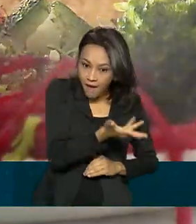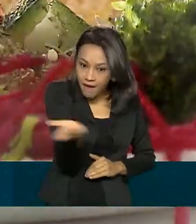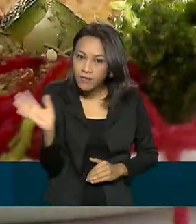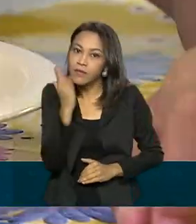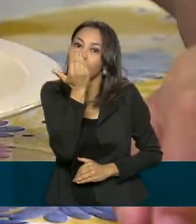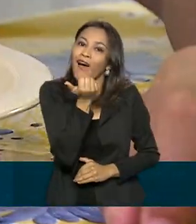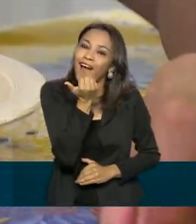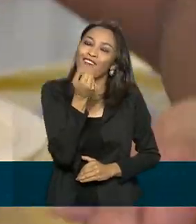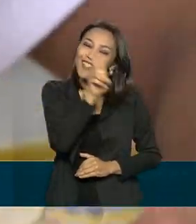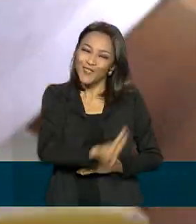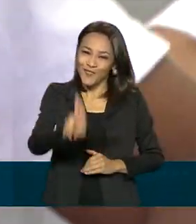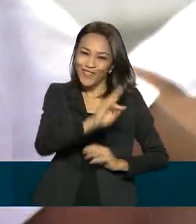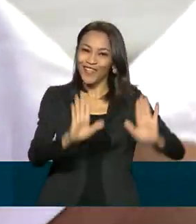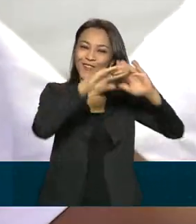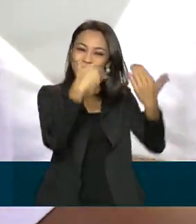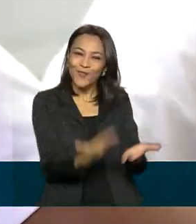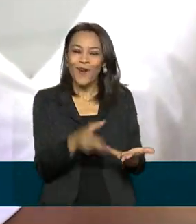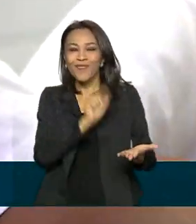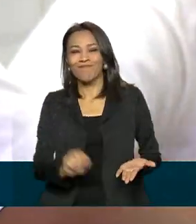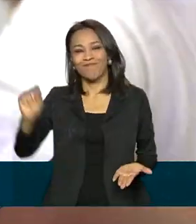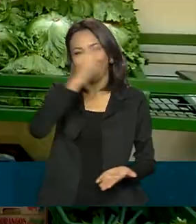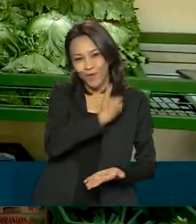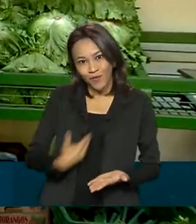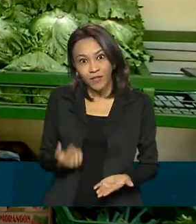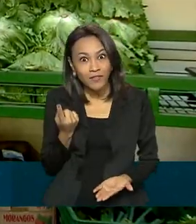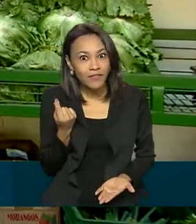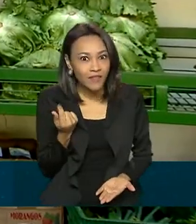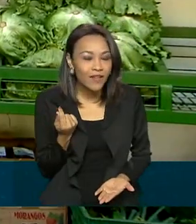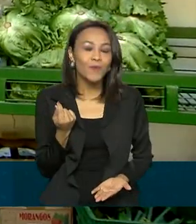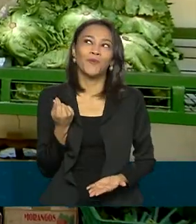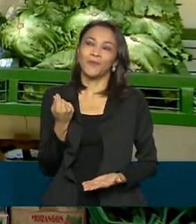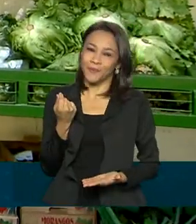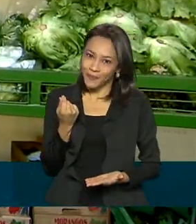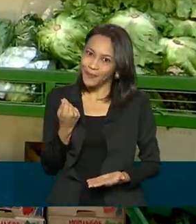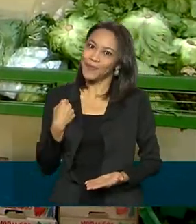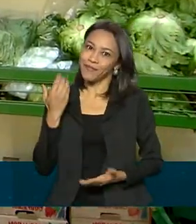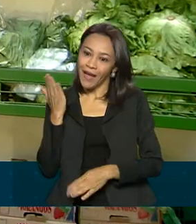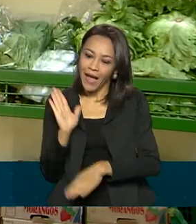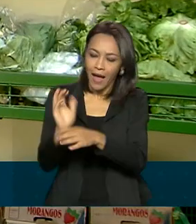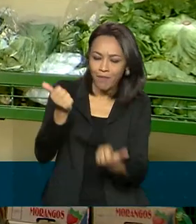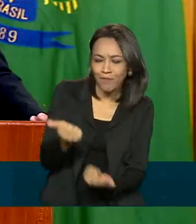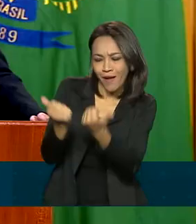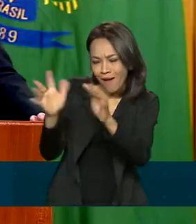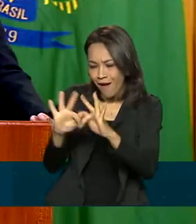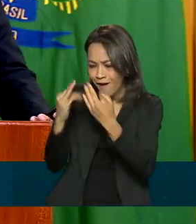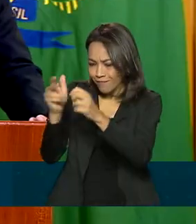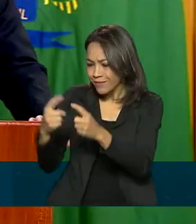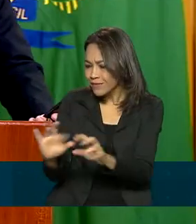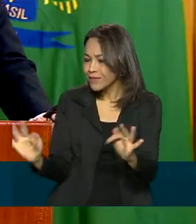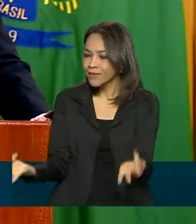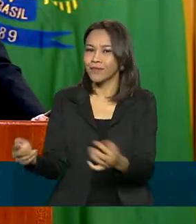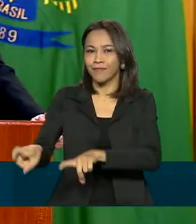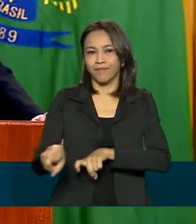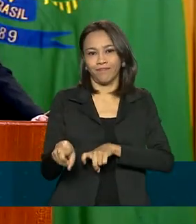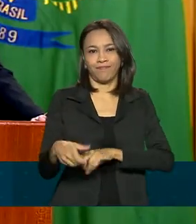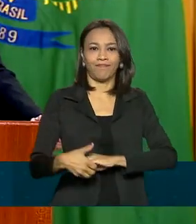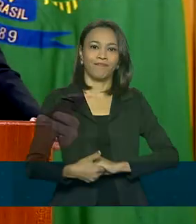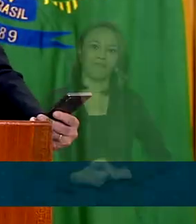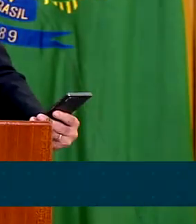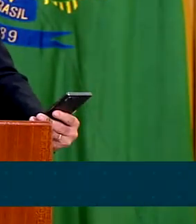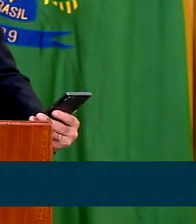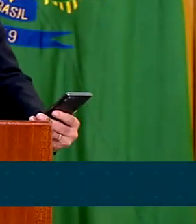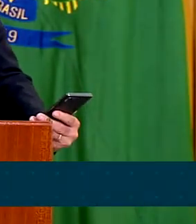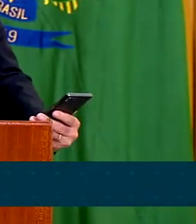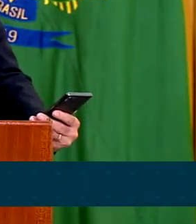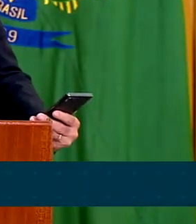usada na merenda das escolas públicas. E dinheiro que vai para o bolso do agricultor familiar. As prefeituras investem nisso